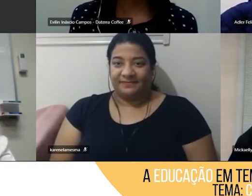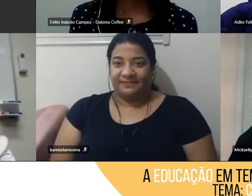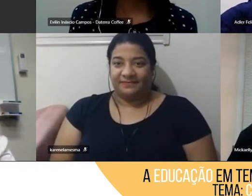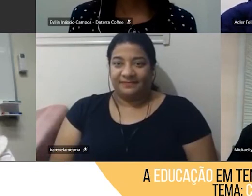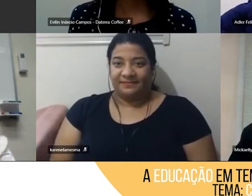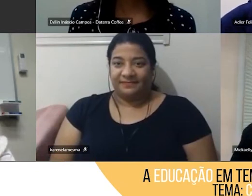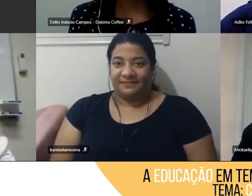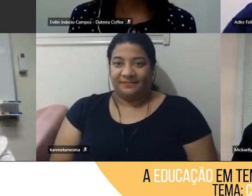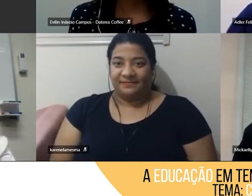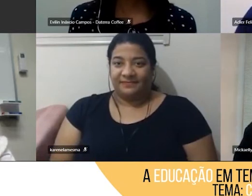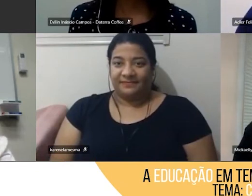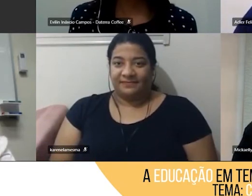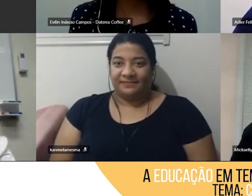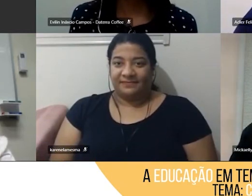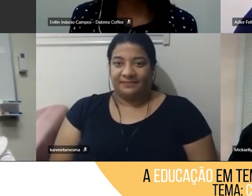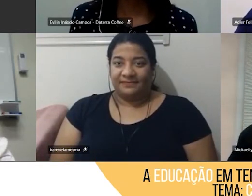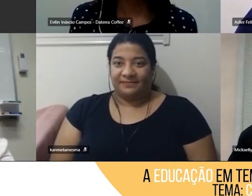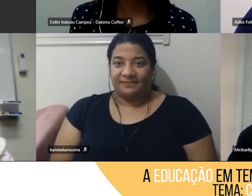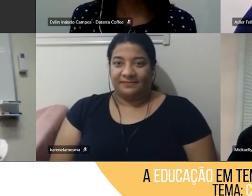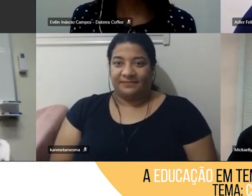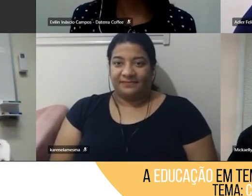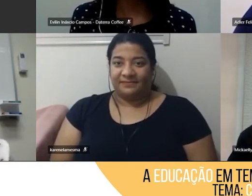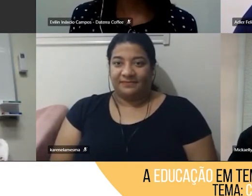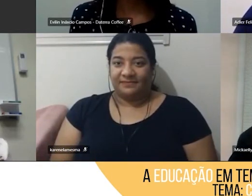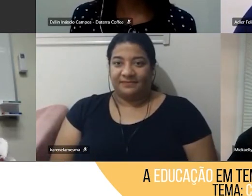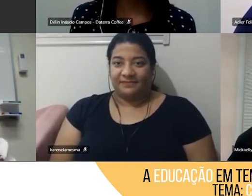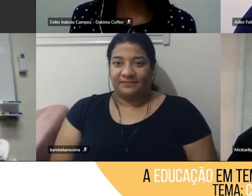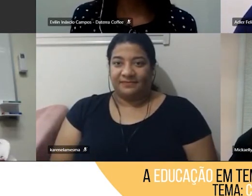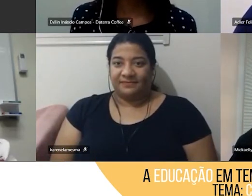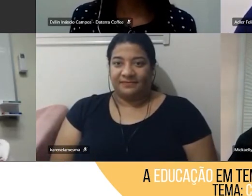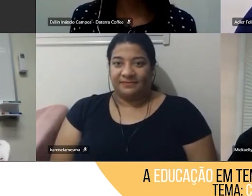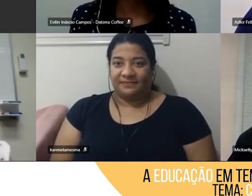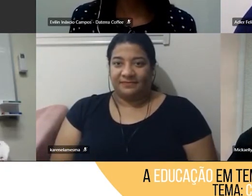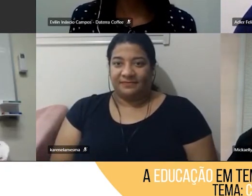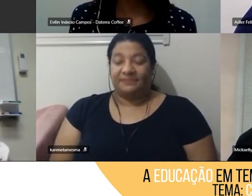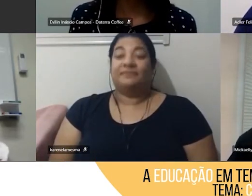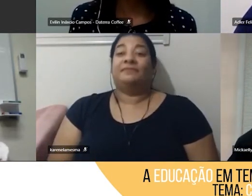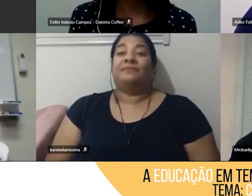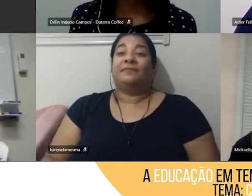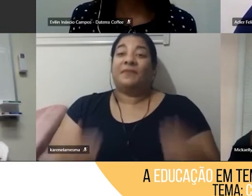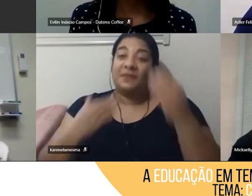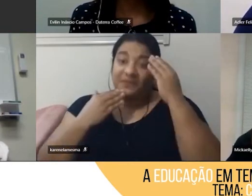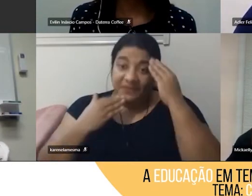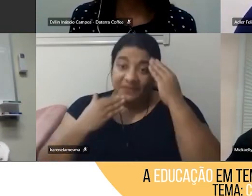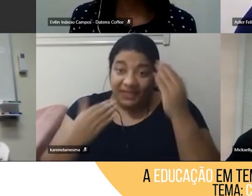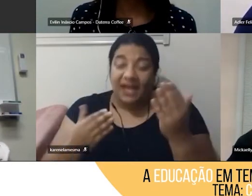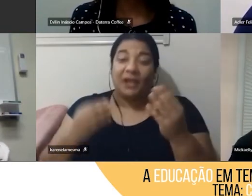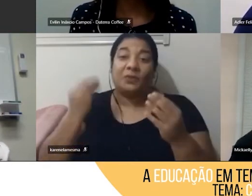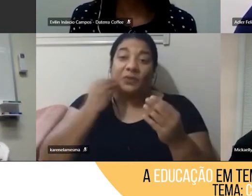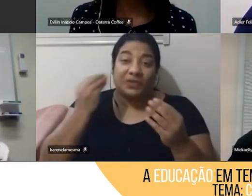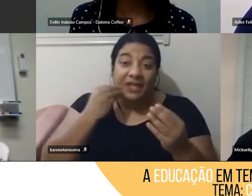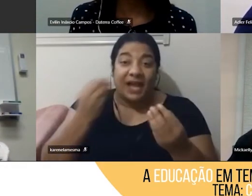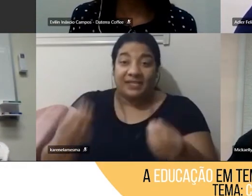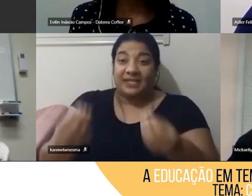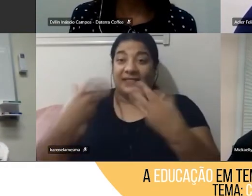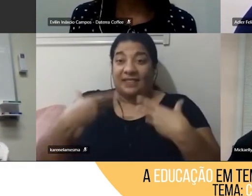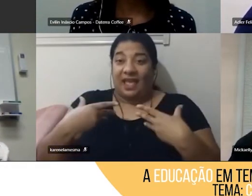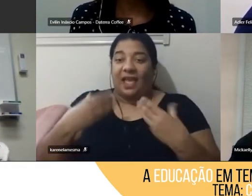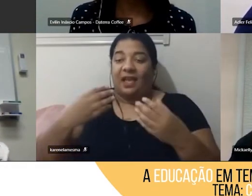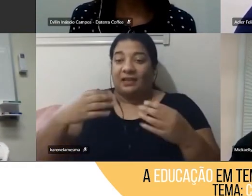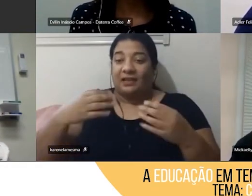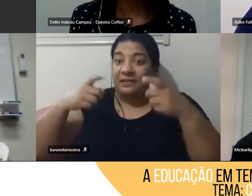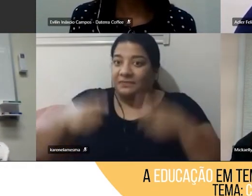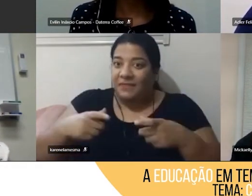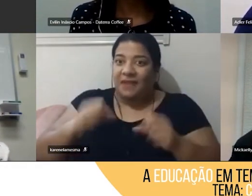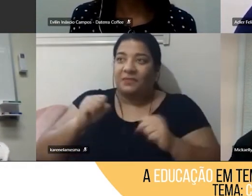A gente queria também agradecer pelo espaço que vocês deram para a gente, isso é muito legal, ter esse espaço de fala,